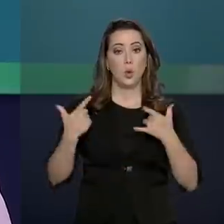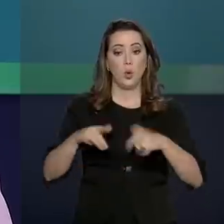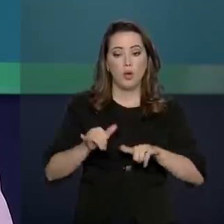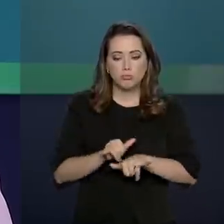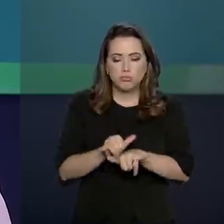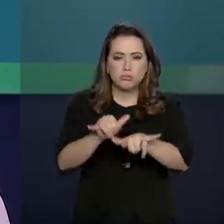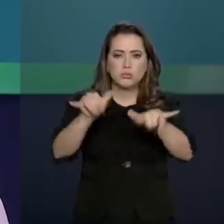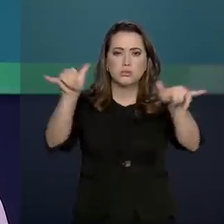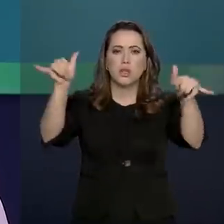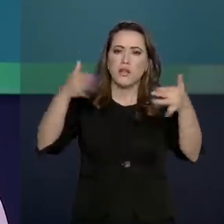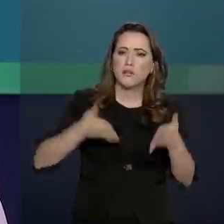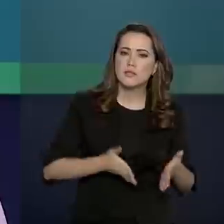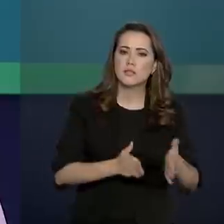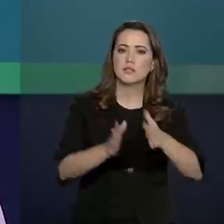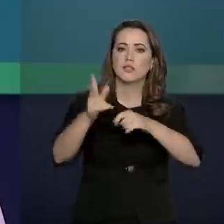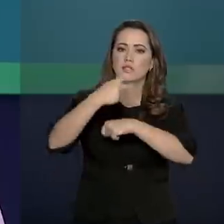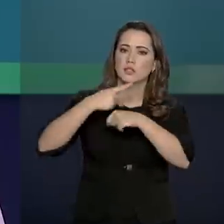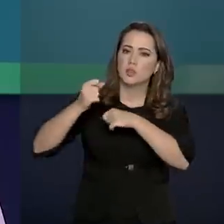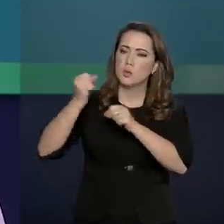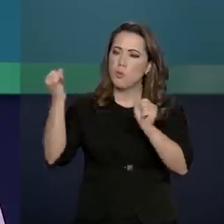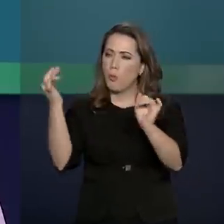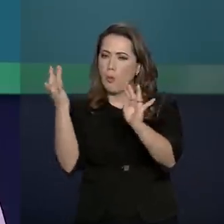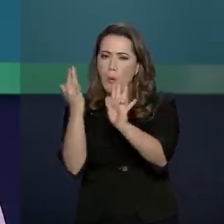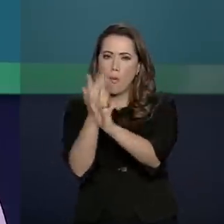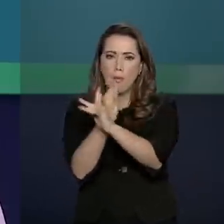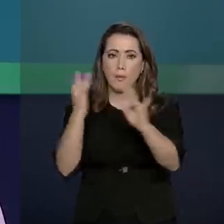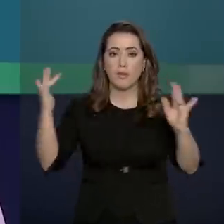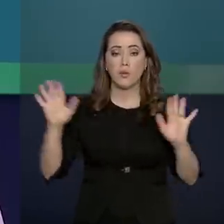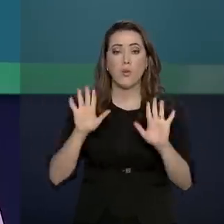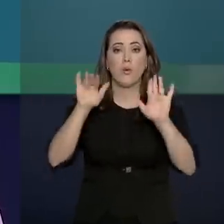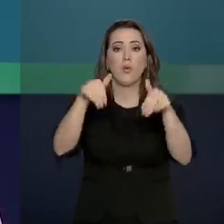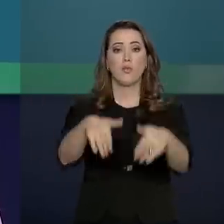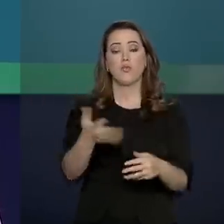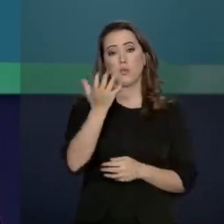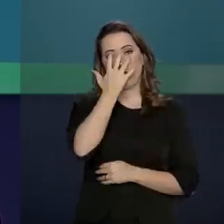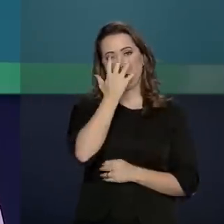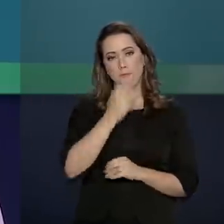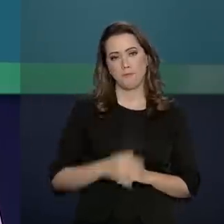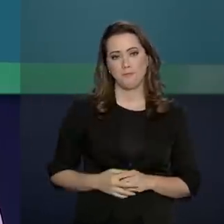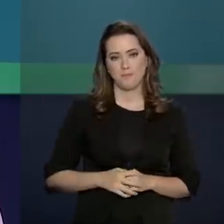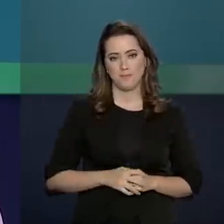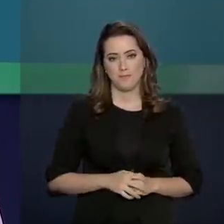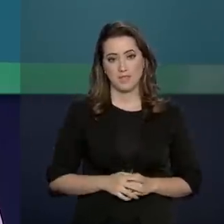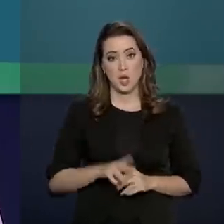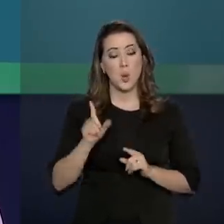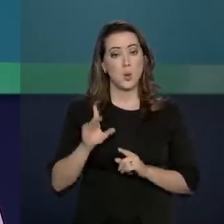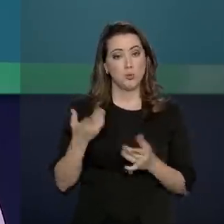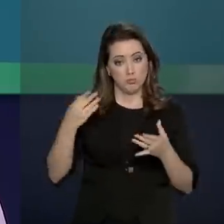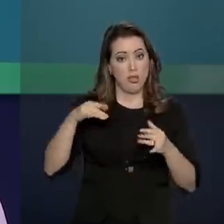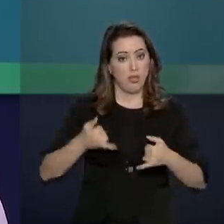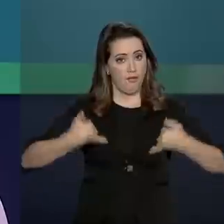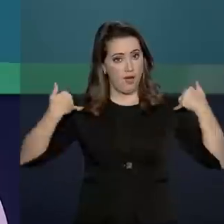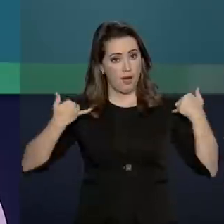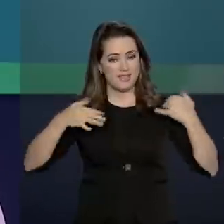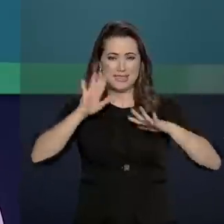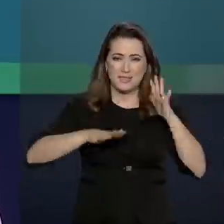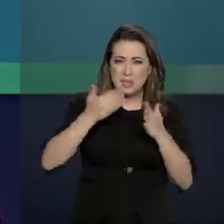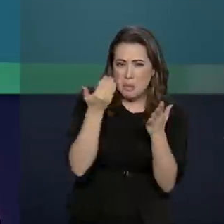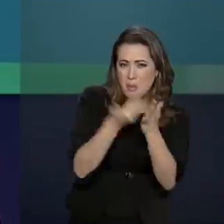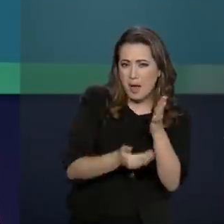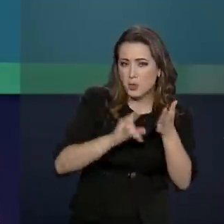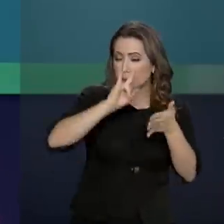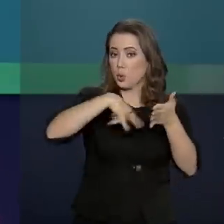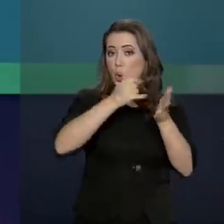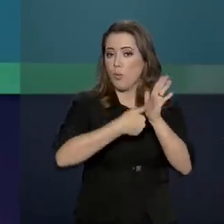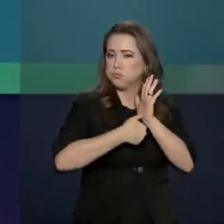Aeroportos e estradas do país movimentados com o fim do feriado de carnaval. E no meio da folia, muita gente perde a carteira